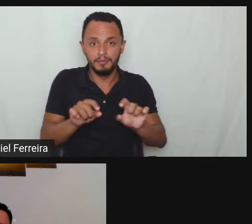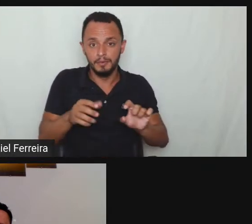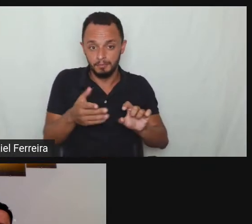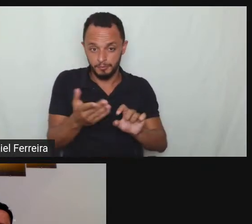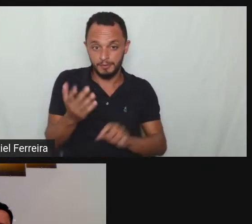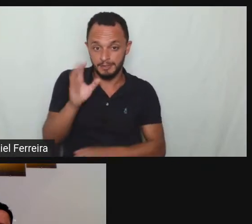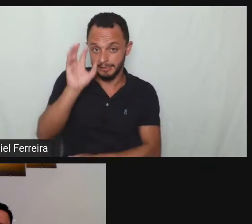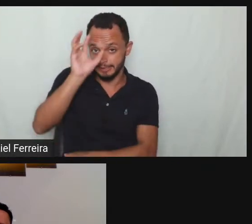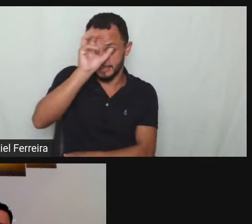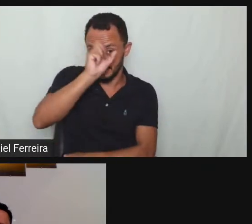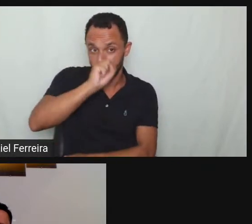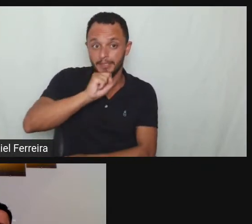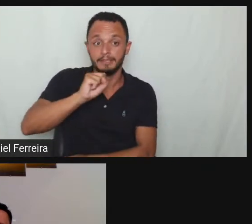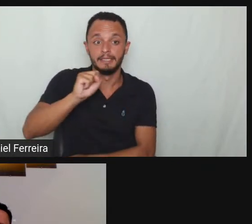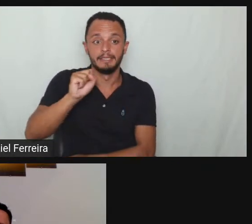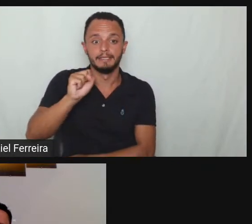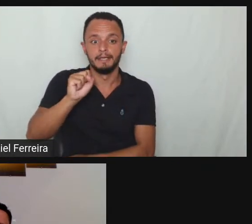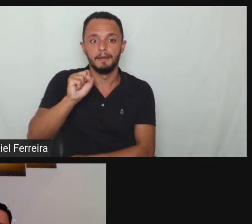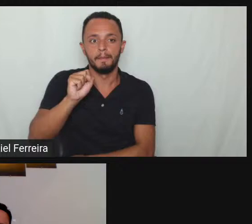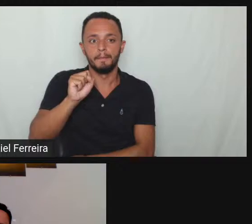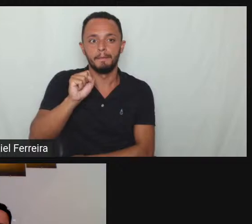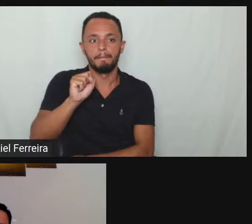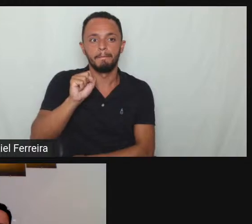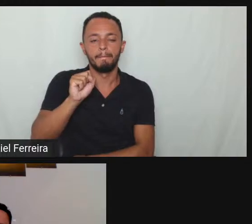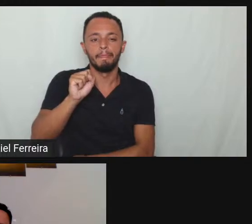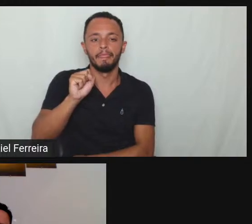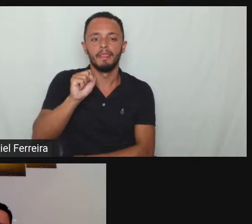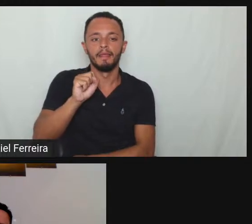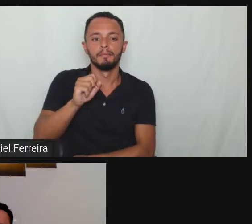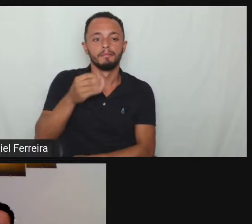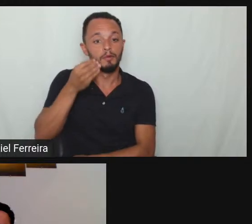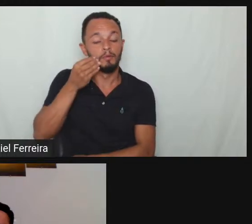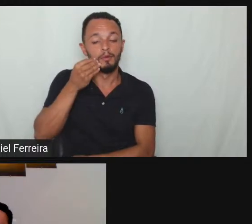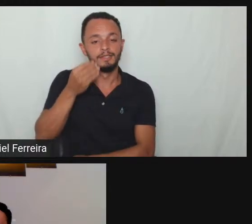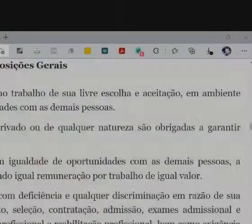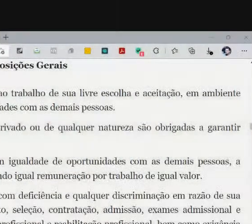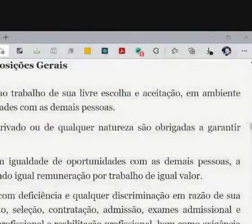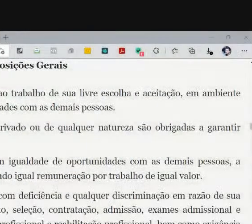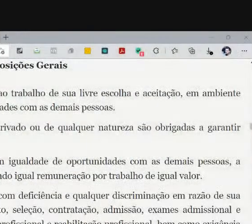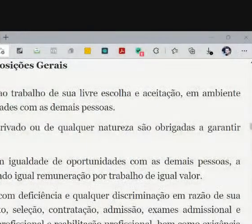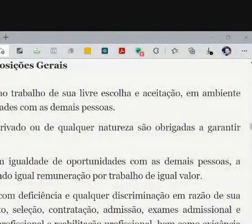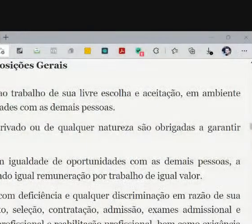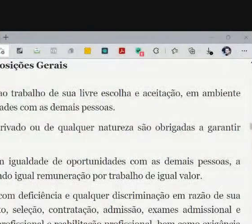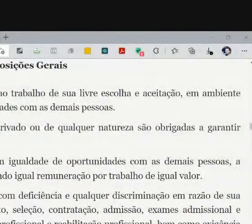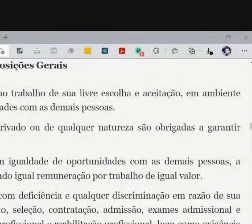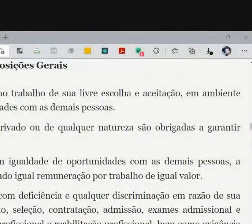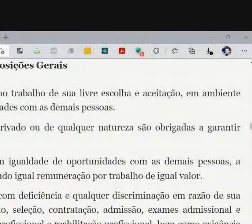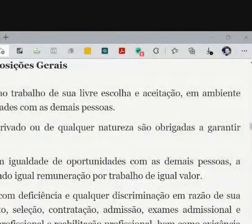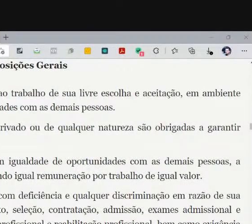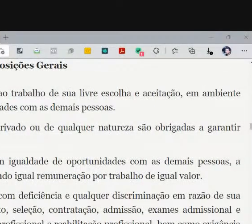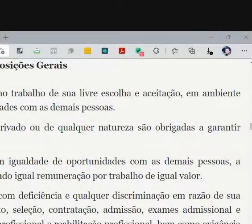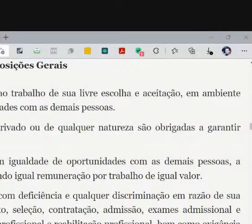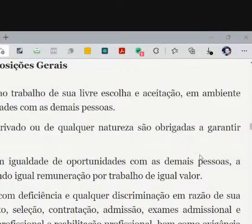é essa proteção que eu vou mostrar para vocês vou jogar aqui na tela para a galera ver ó